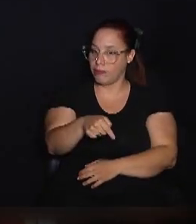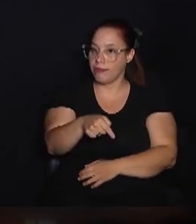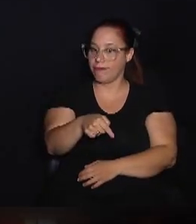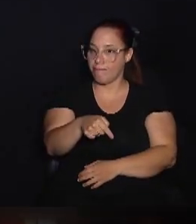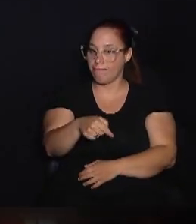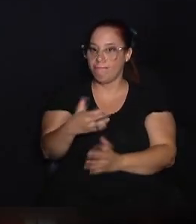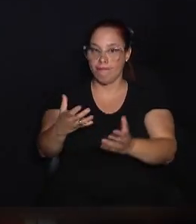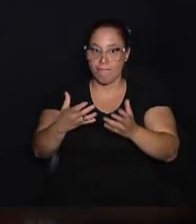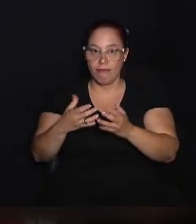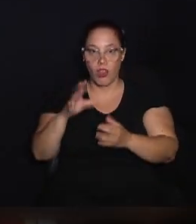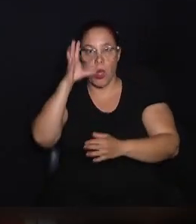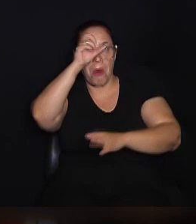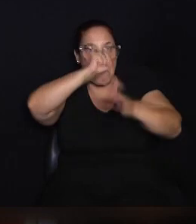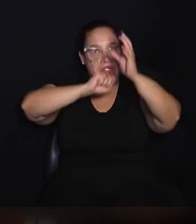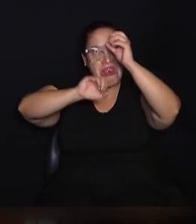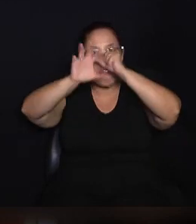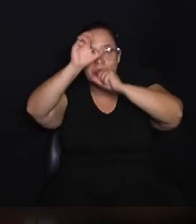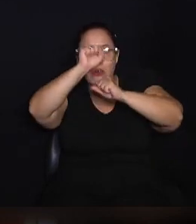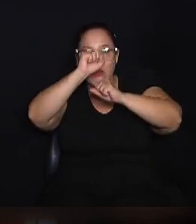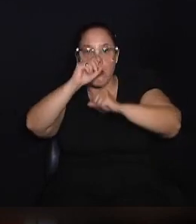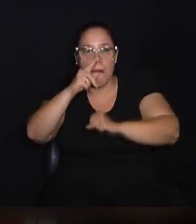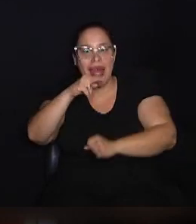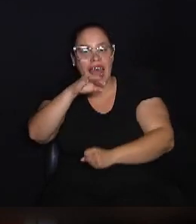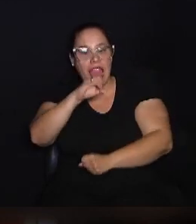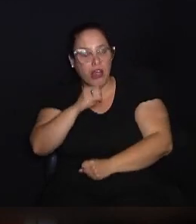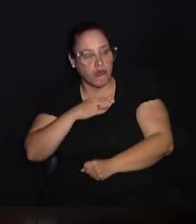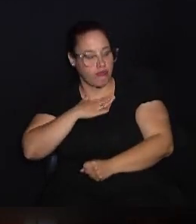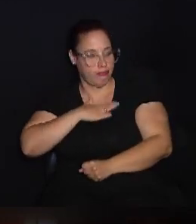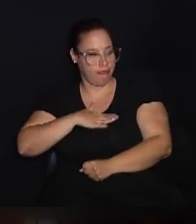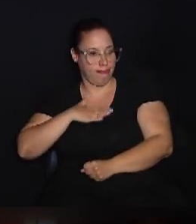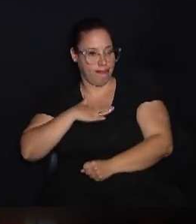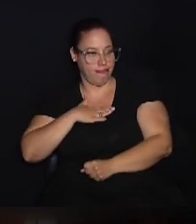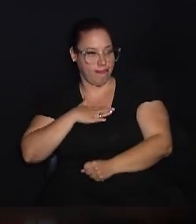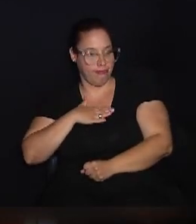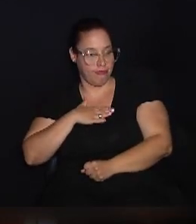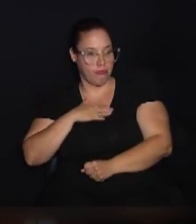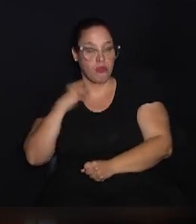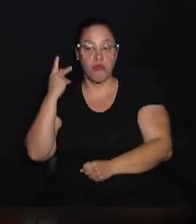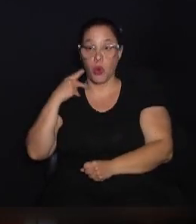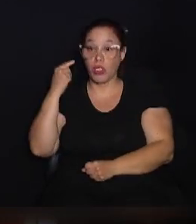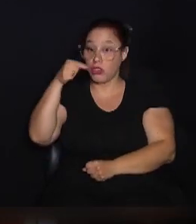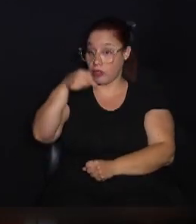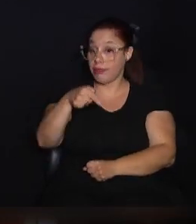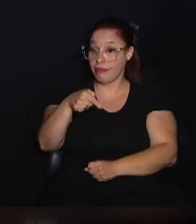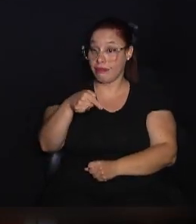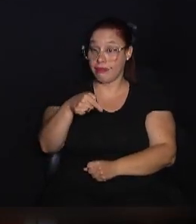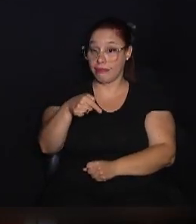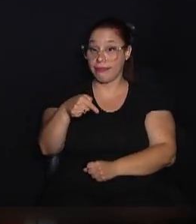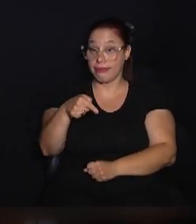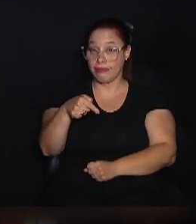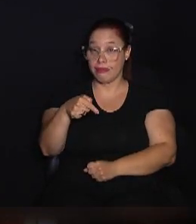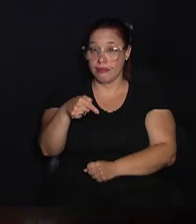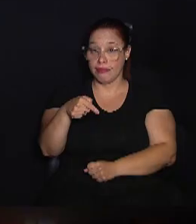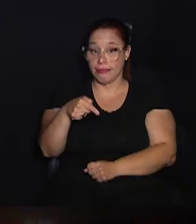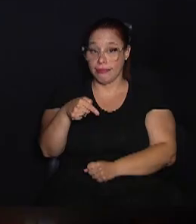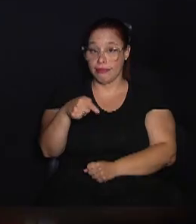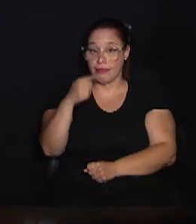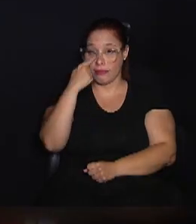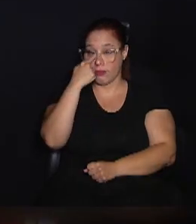e eu que aprendi, Pedro, a gostar de política também aqui. Acho que aqui foi